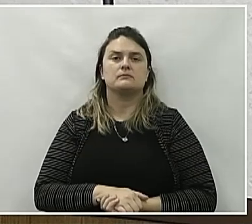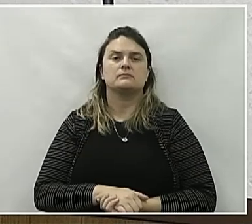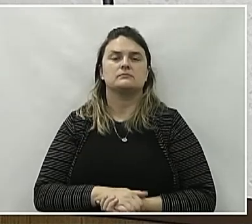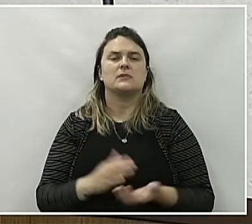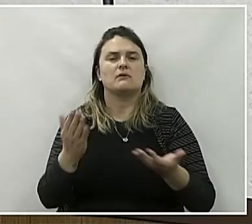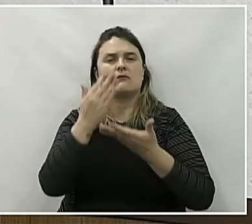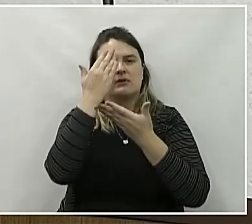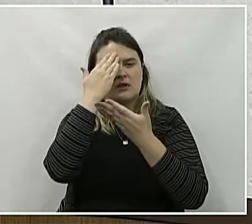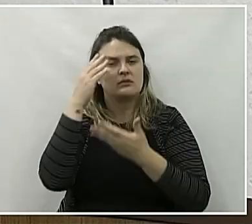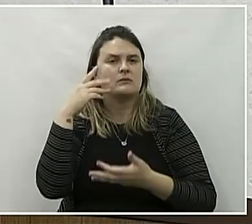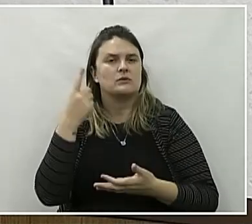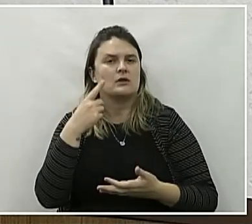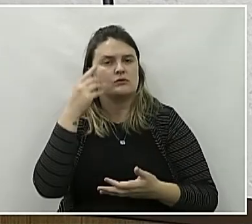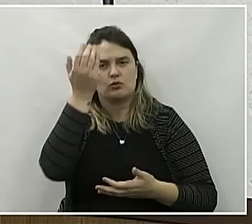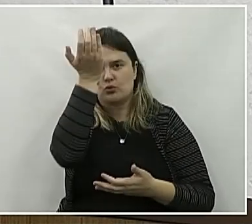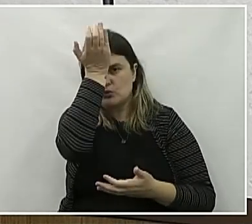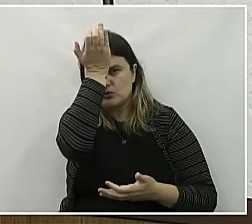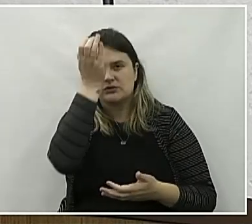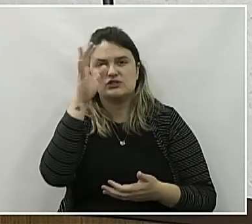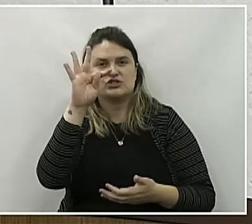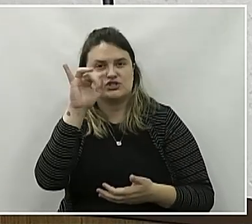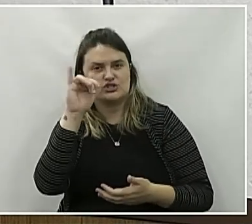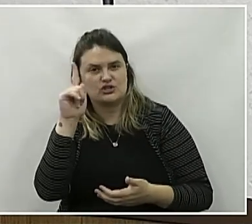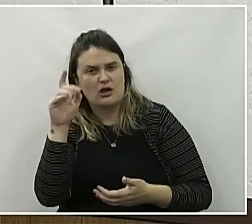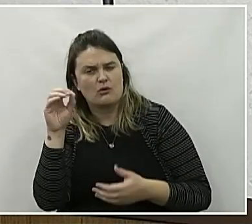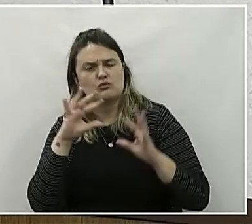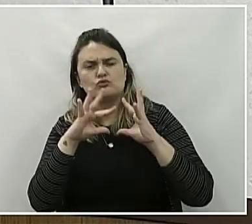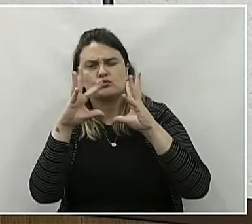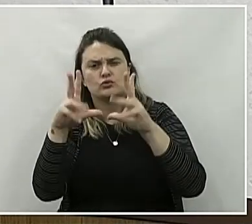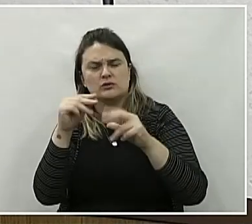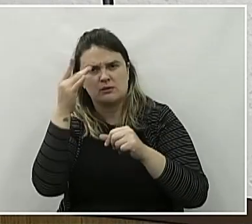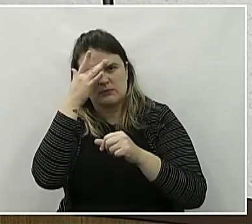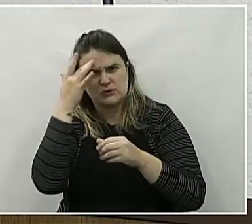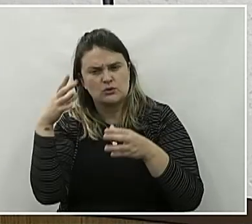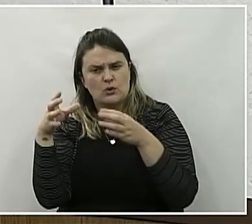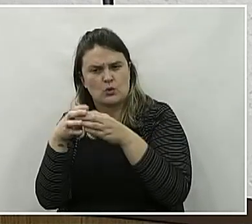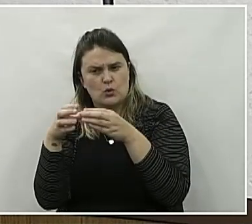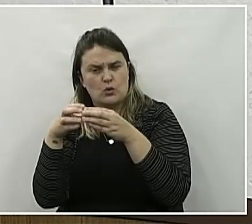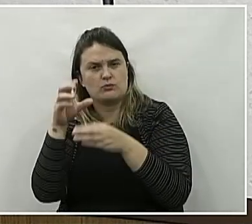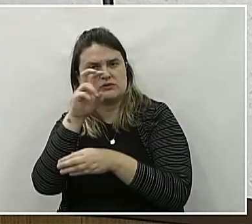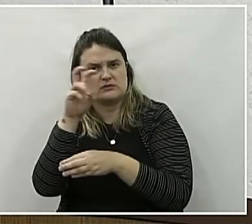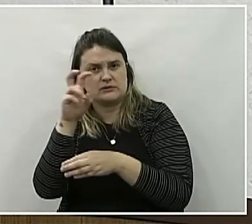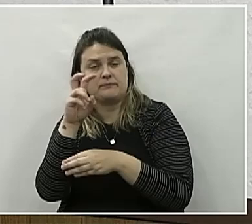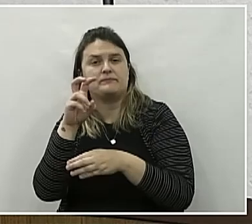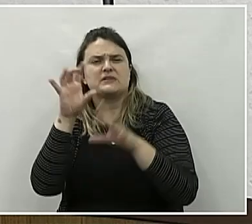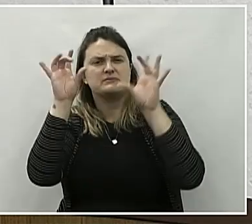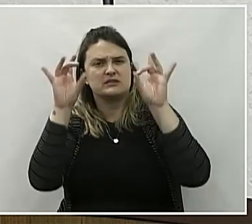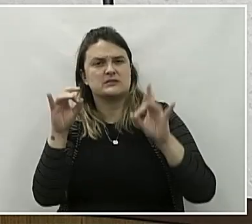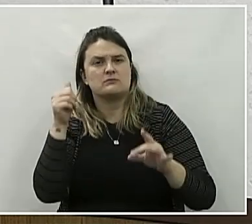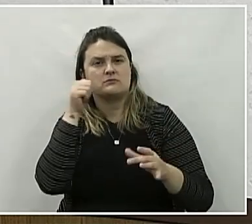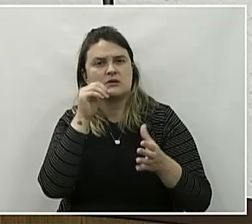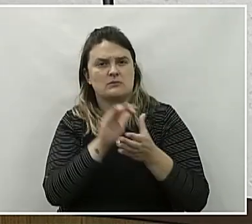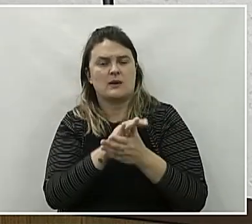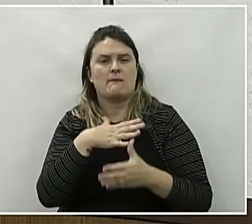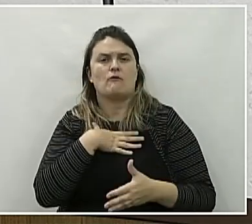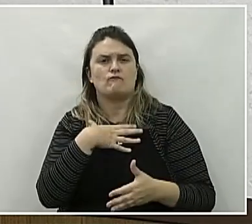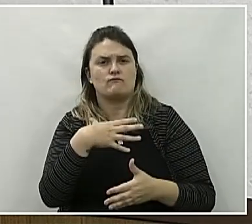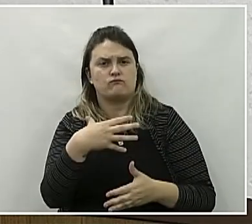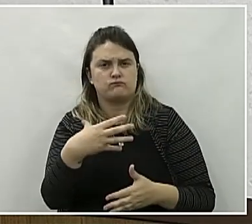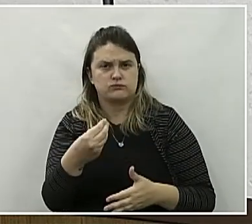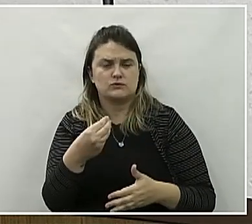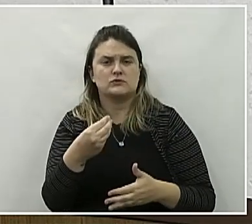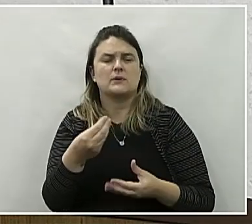Agradecer também ao deputado Hussein, ao Tiago, enfim, a todos do nosso Grupo 55, em especial a minha esposa, meus filhos,